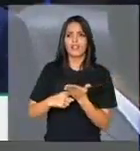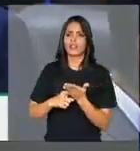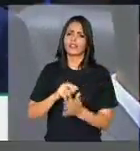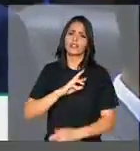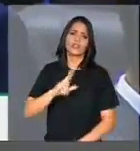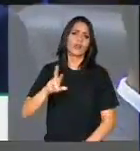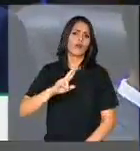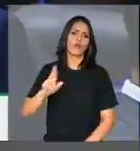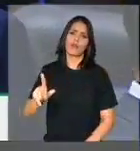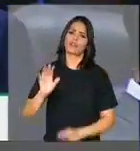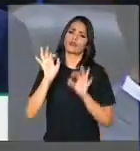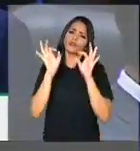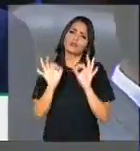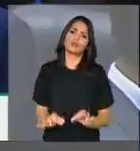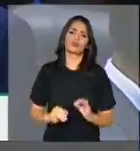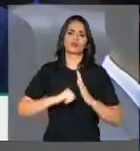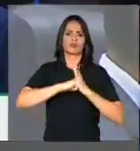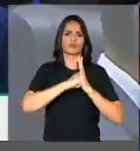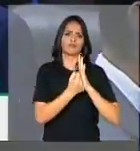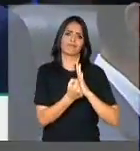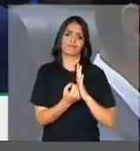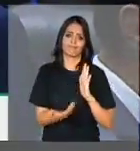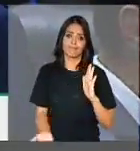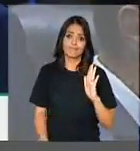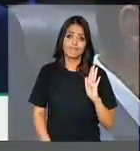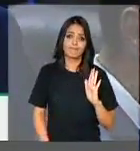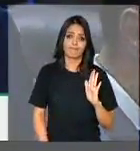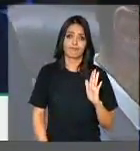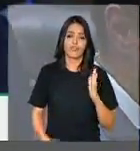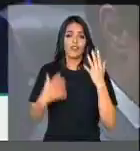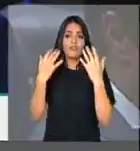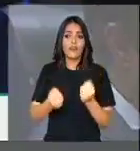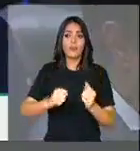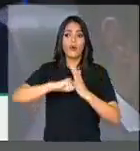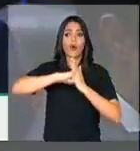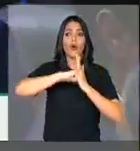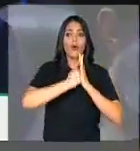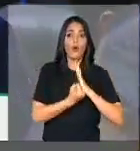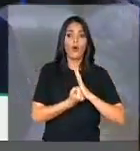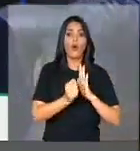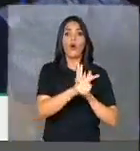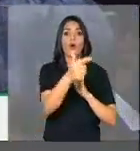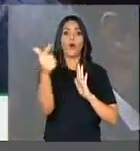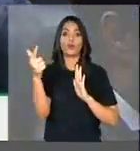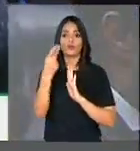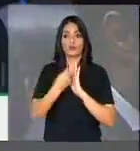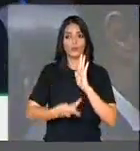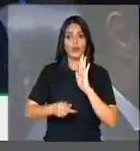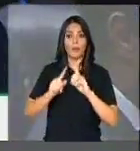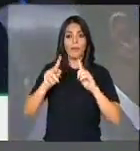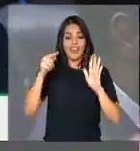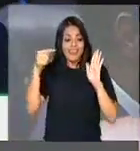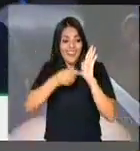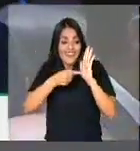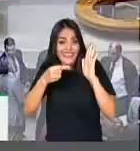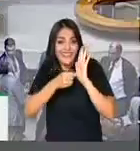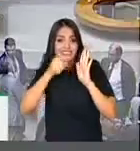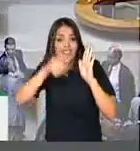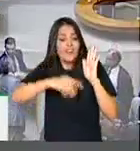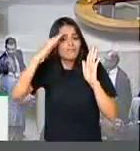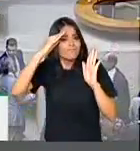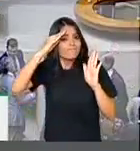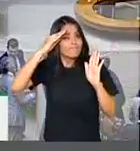justa essa obstrução. E vamos fazer obstrução então a outros projetos, mas esse é de fundamental